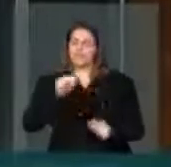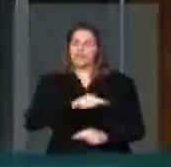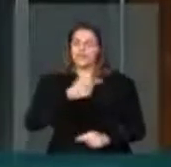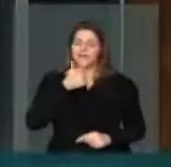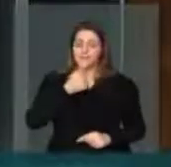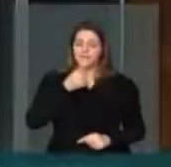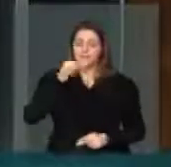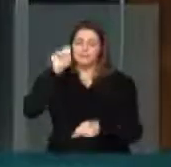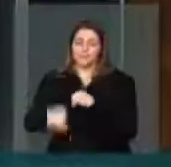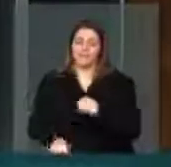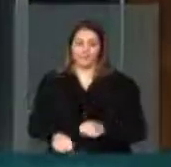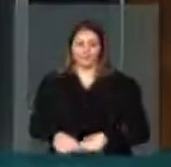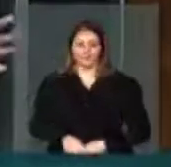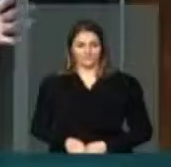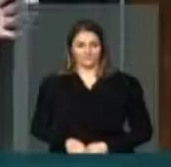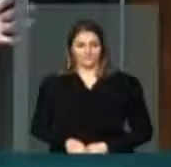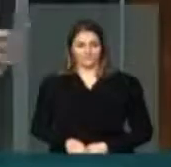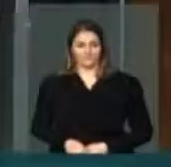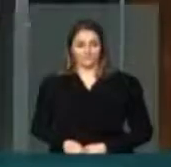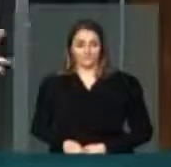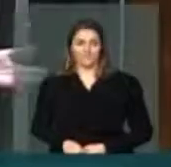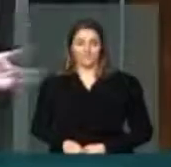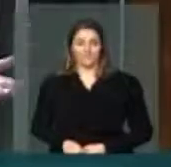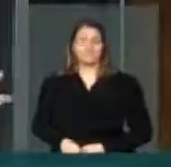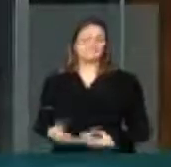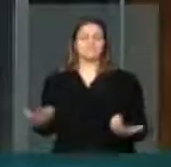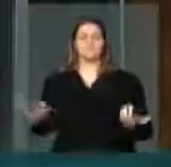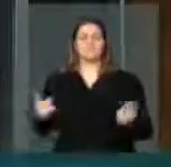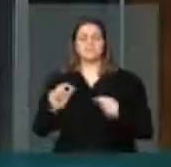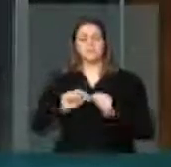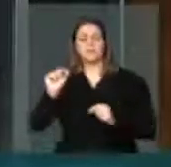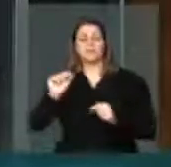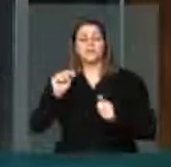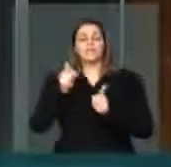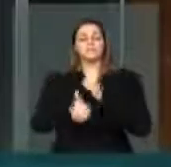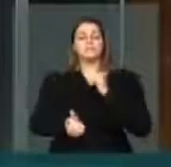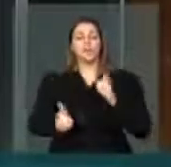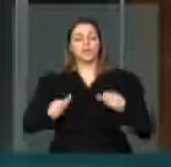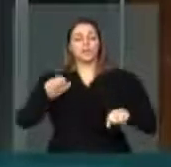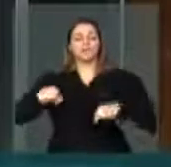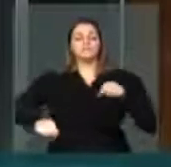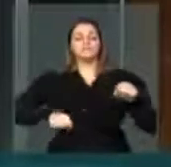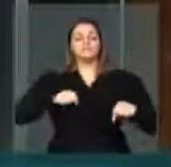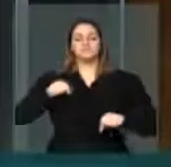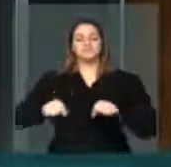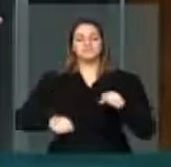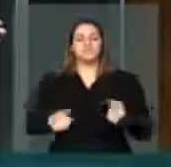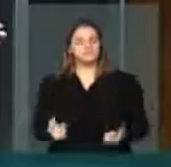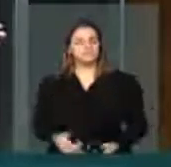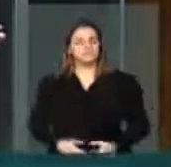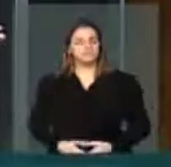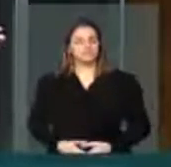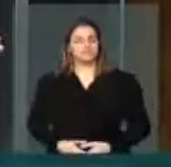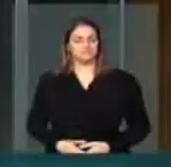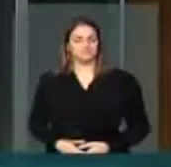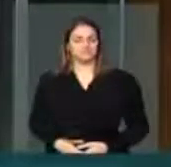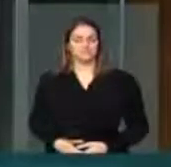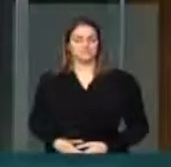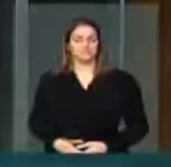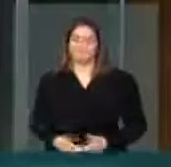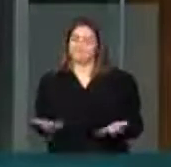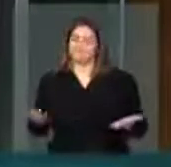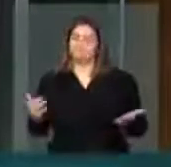o médico que estava praticando o seu esporte. E assim, senhor presidente,